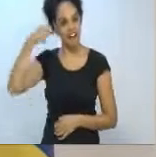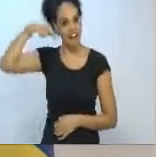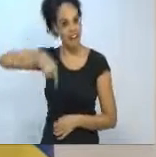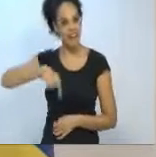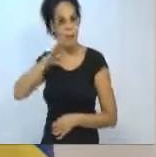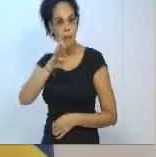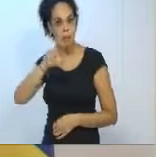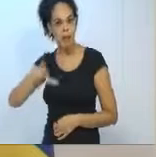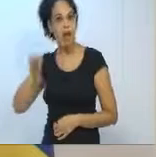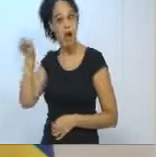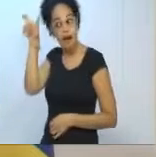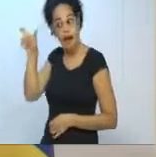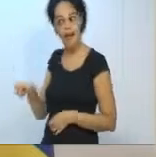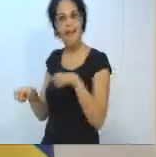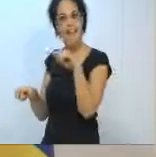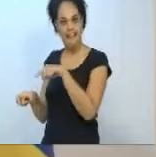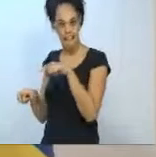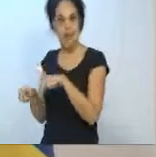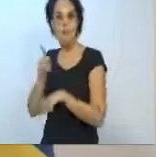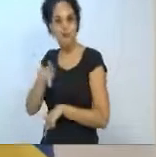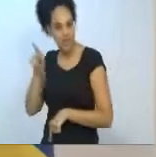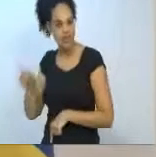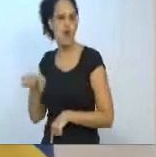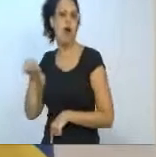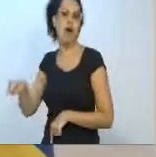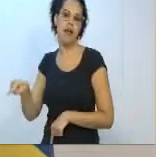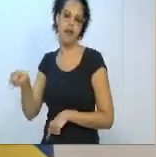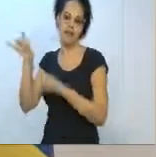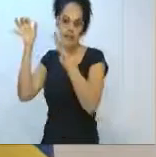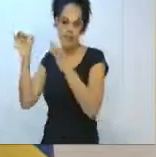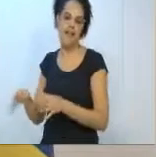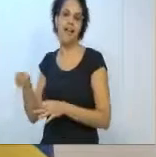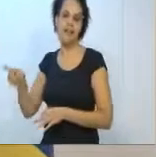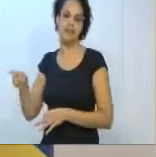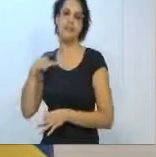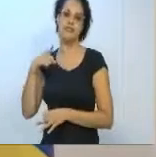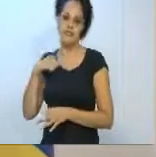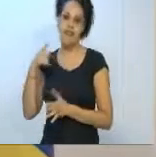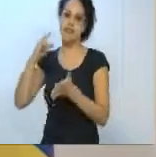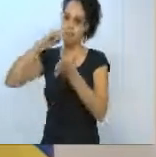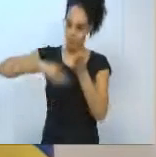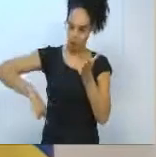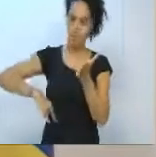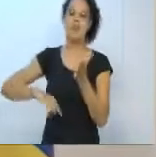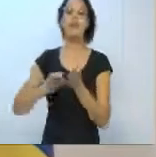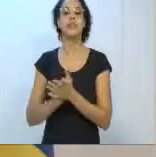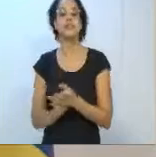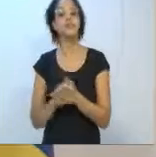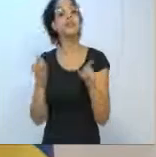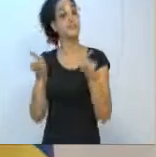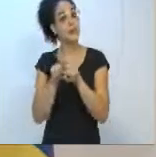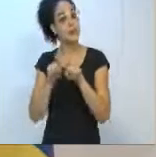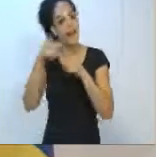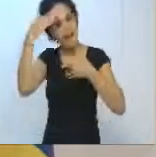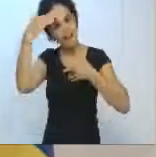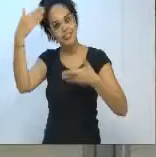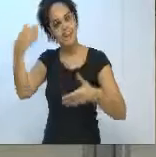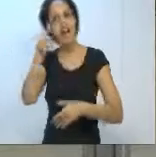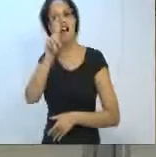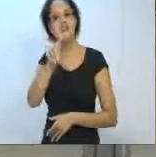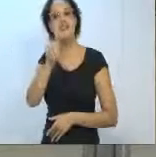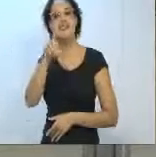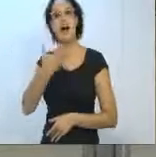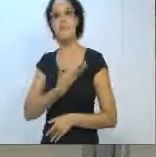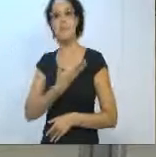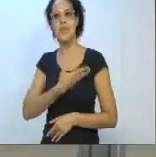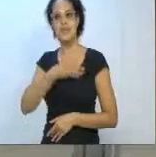com documentos, inclusive. Então, professor Wander, muito obrigado. Gostaria também de agradecer aqui o meu amigo Devlon, que esse